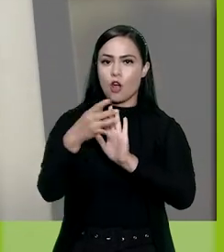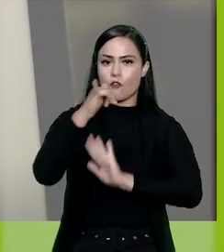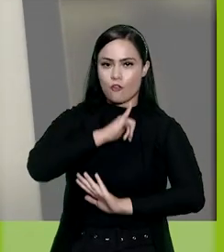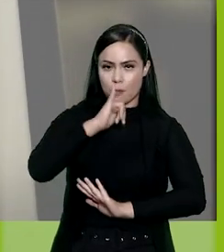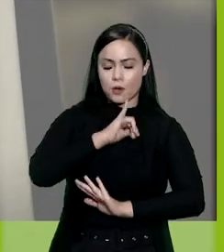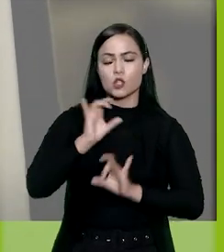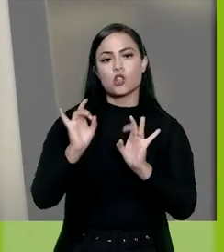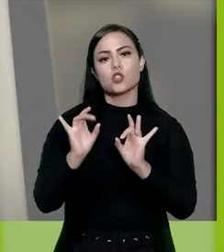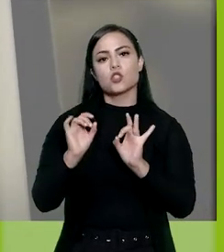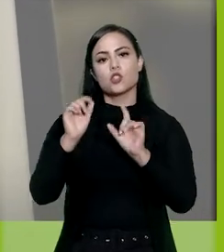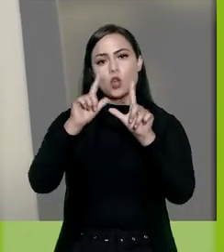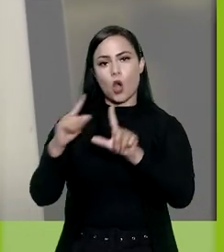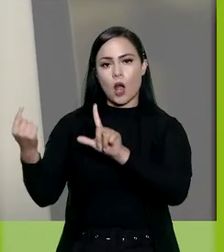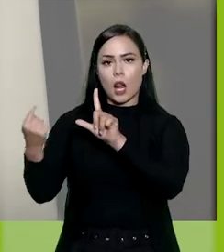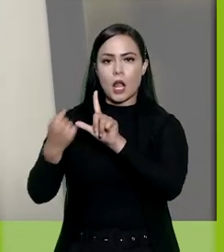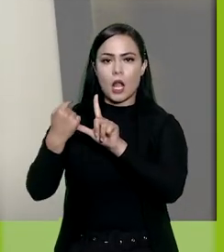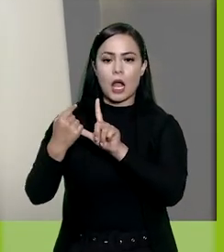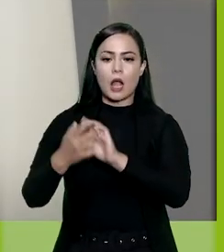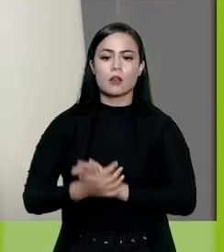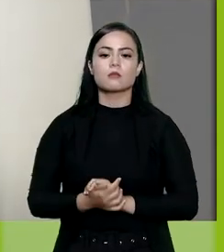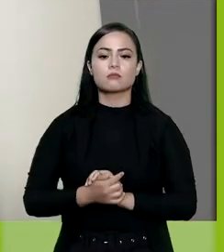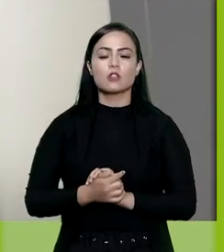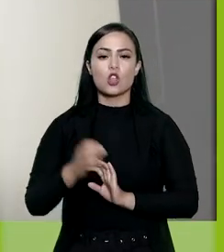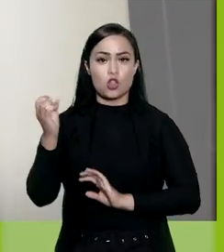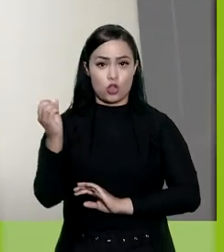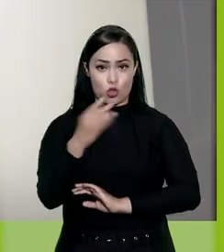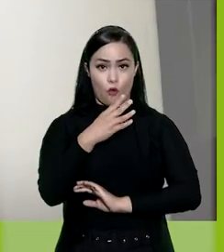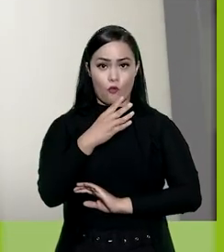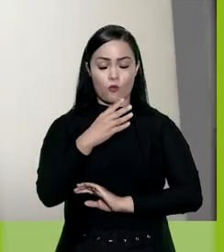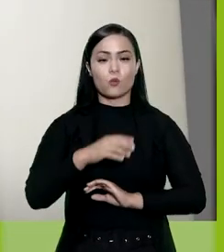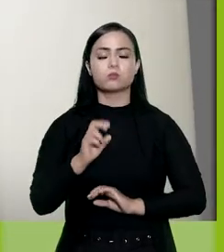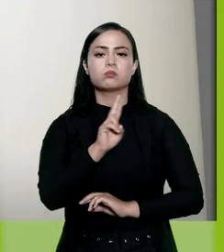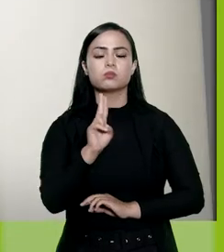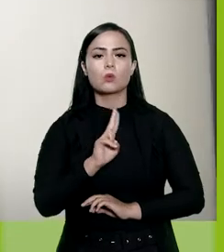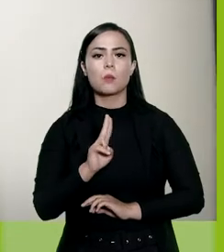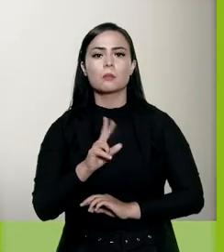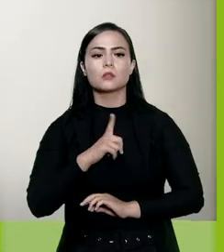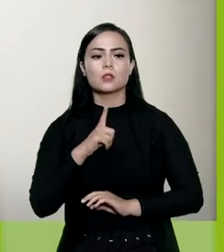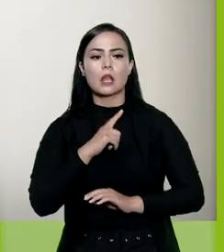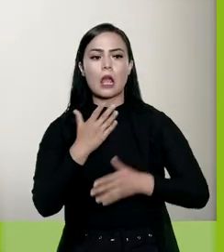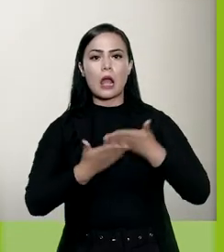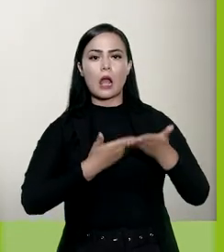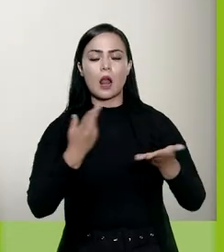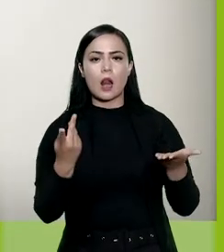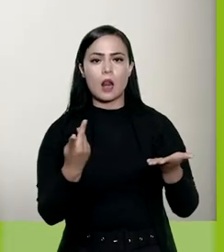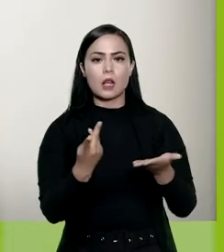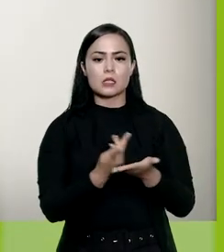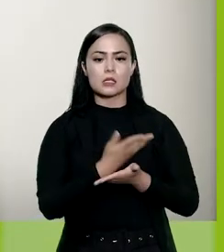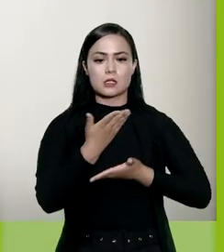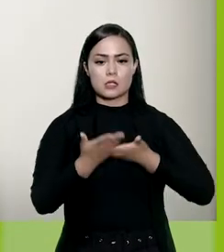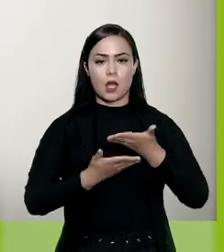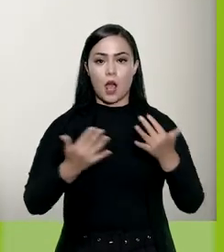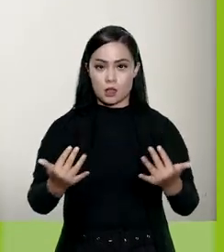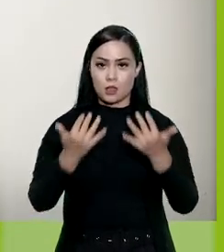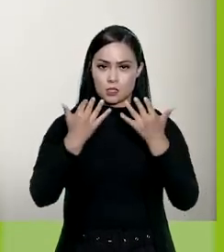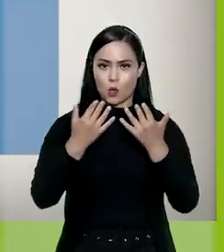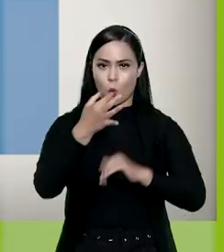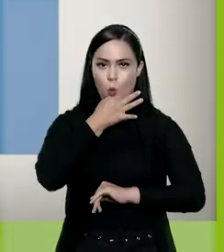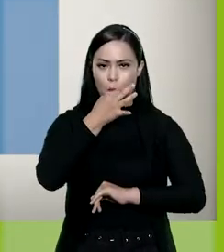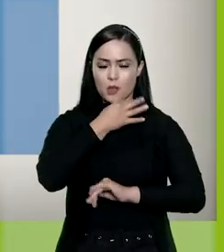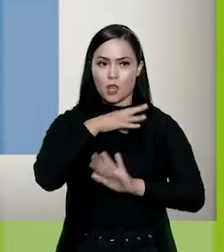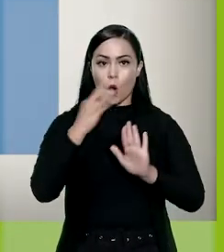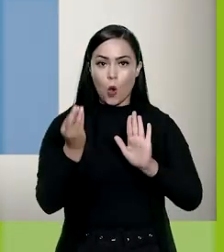uma nova informação, basta clicar neste botão, Novo, e realizar o procedimento. E atenção!